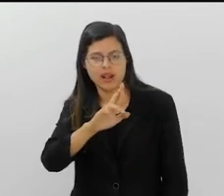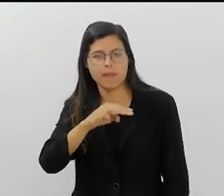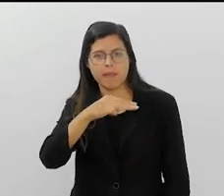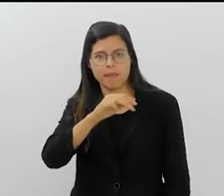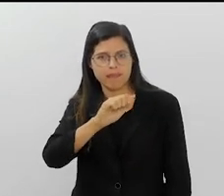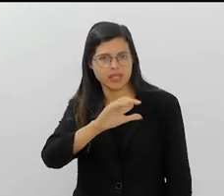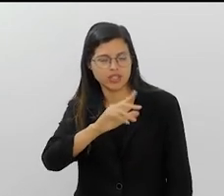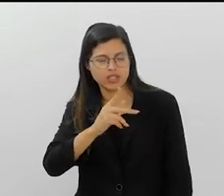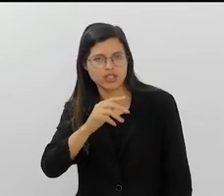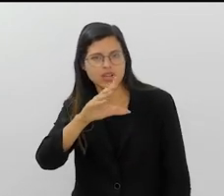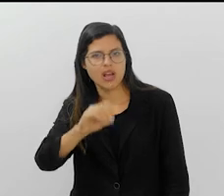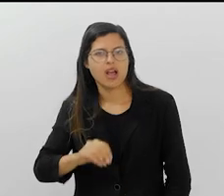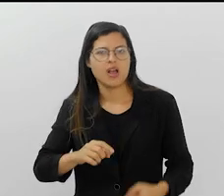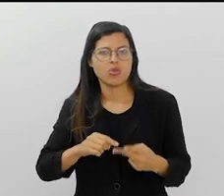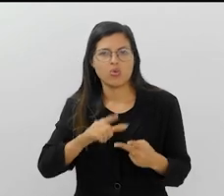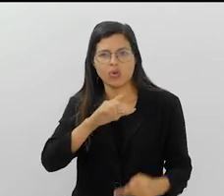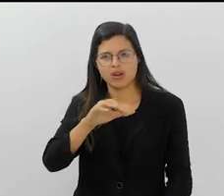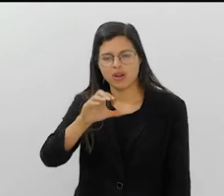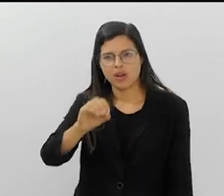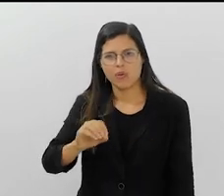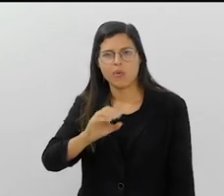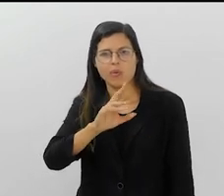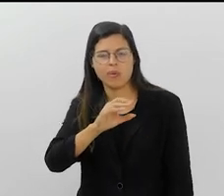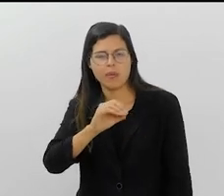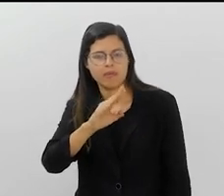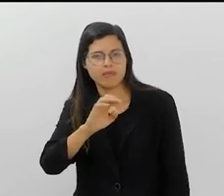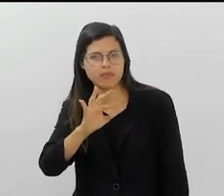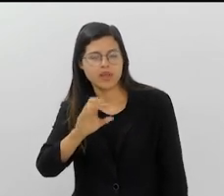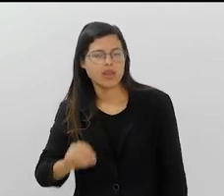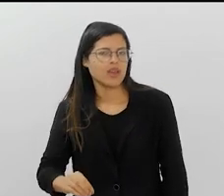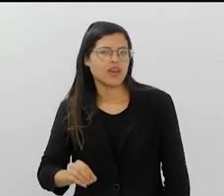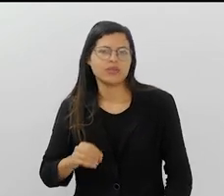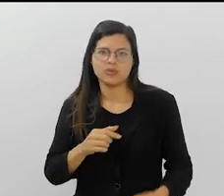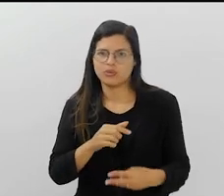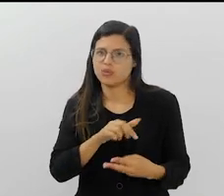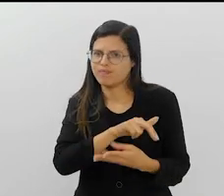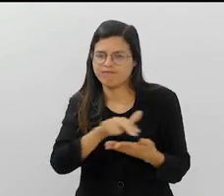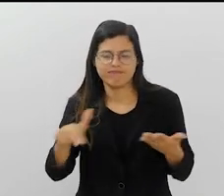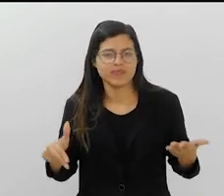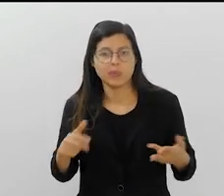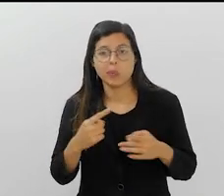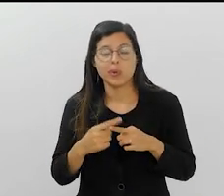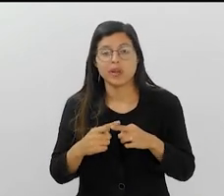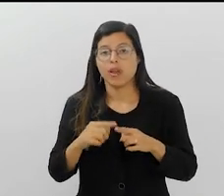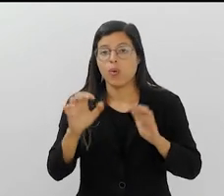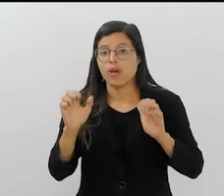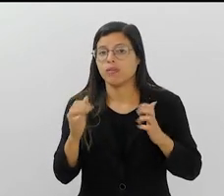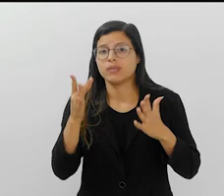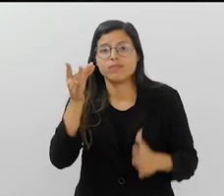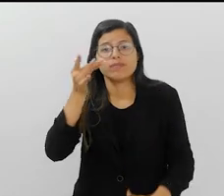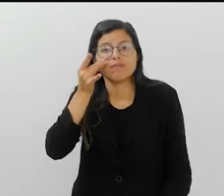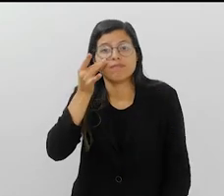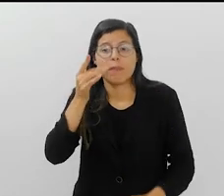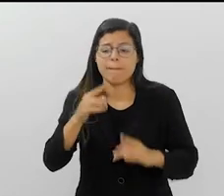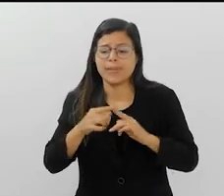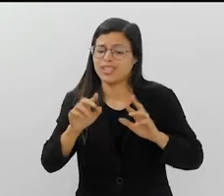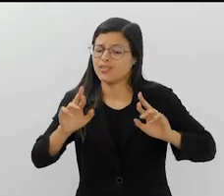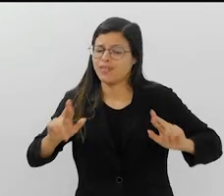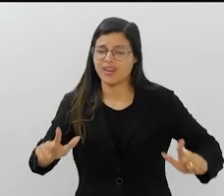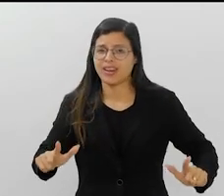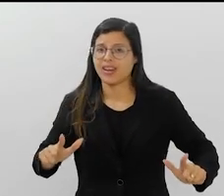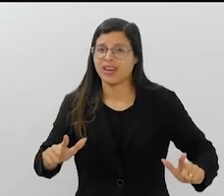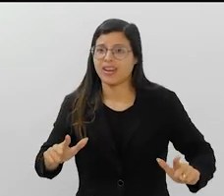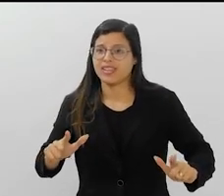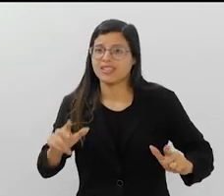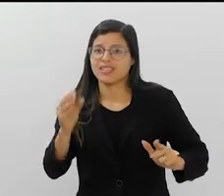Roberto... Exatamente. O Léo Batista lá atrás, o Paulo Stein na fase aúria da manchete. Porque acho que é um evento ao vivo, né? Mas são eventos